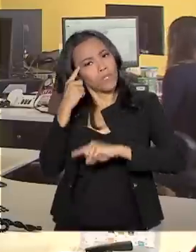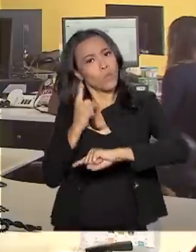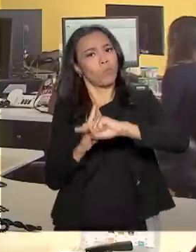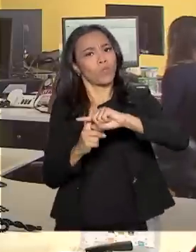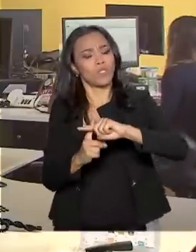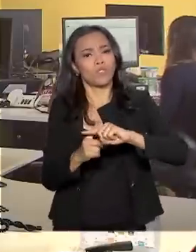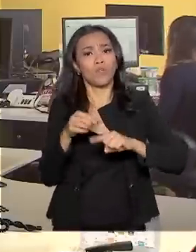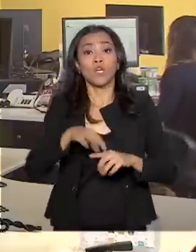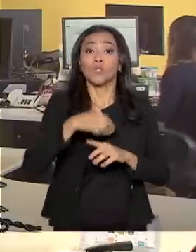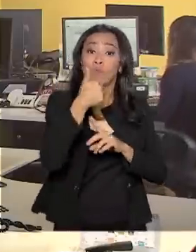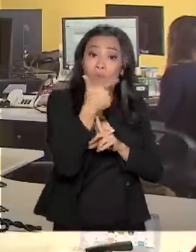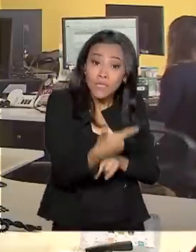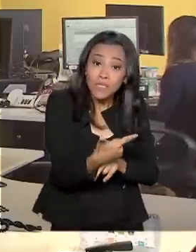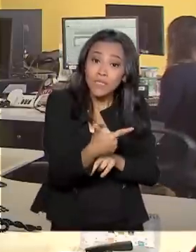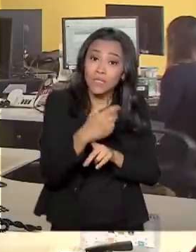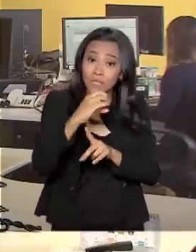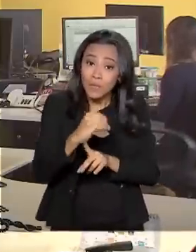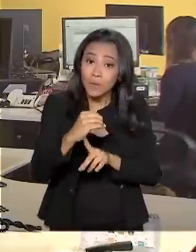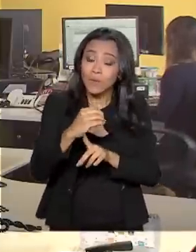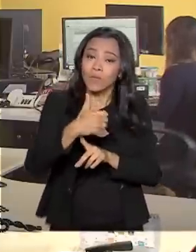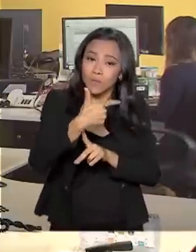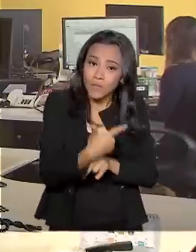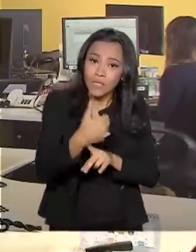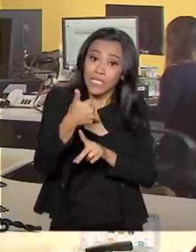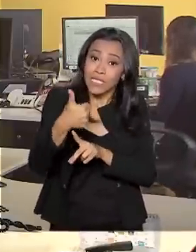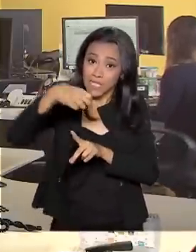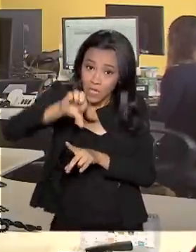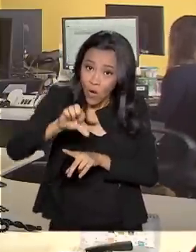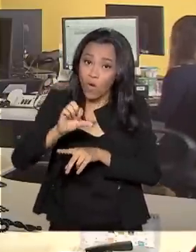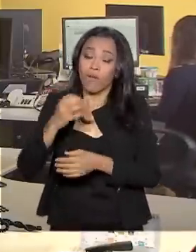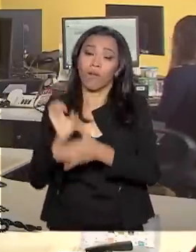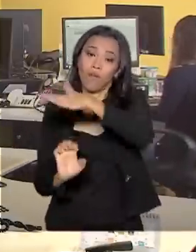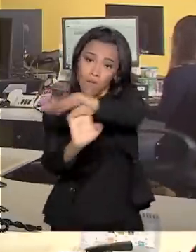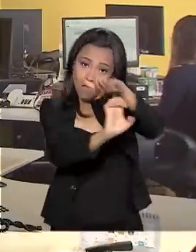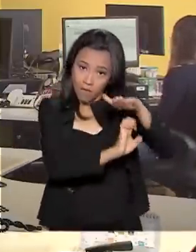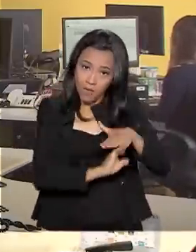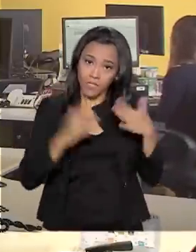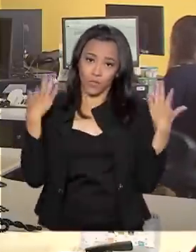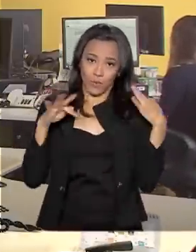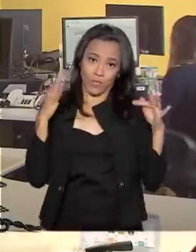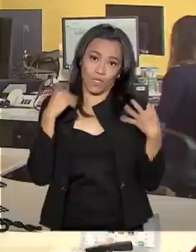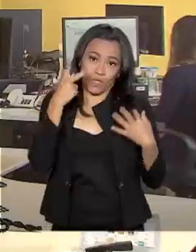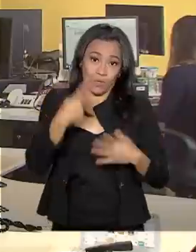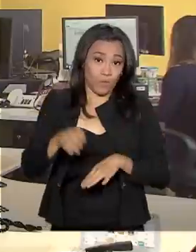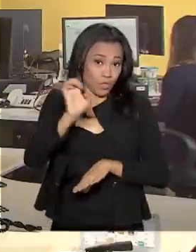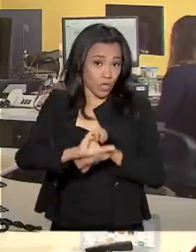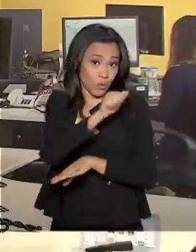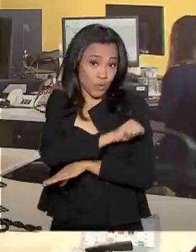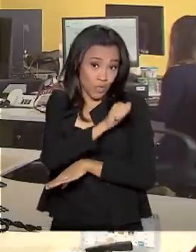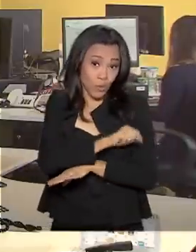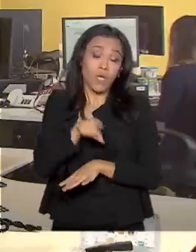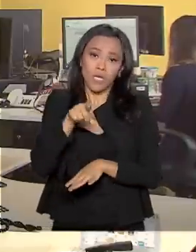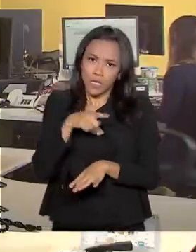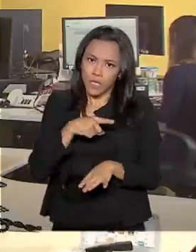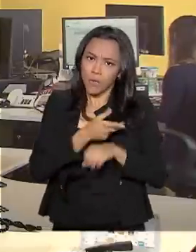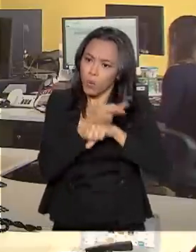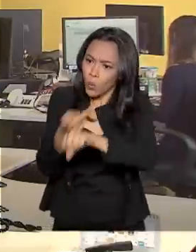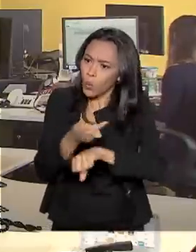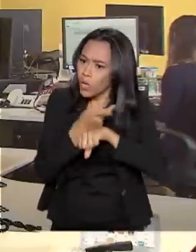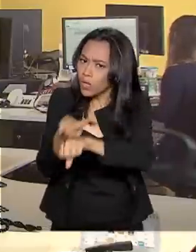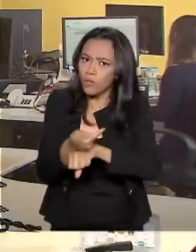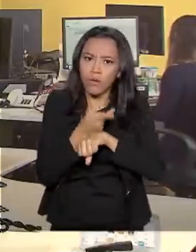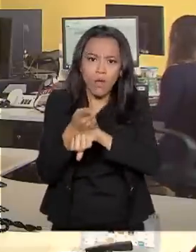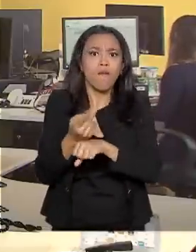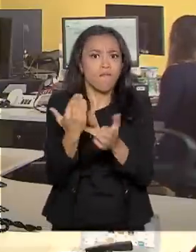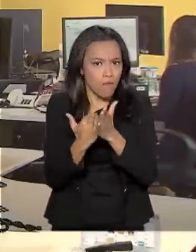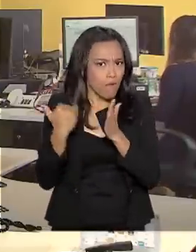219 agências de viagens do Rio. Para esses empresários, a procura e o faturamento pelos pacotes turísticos vão crescer